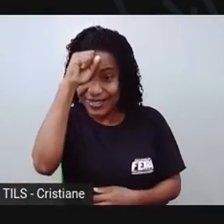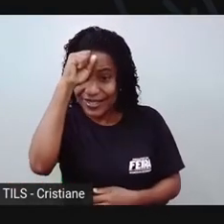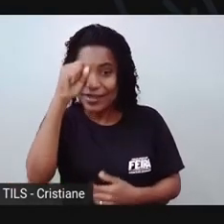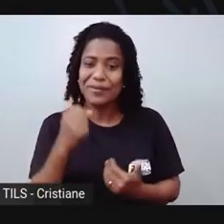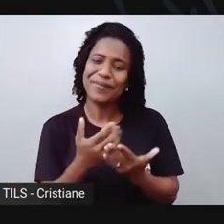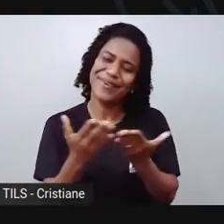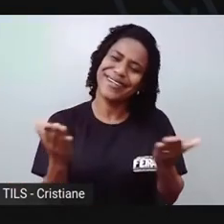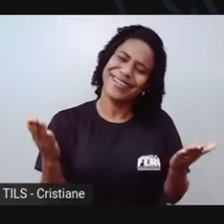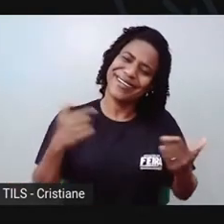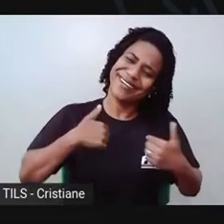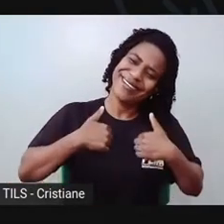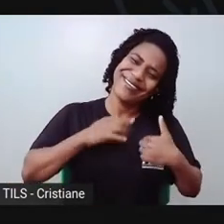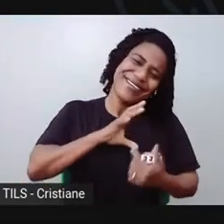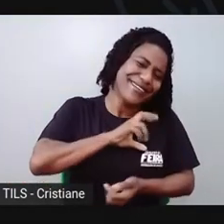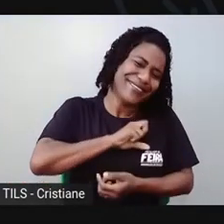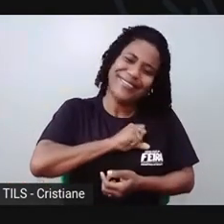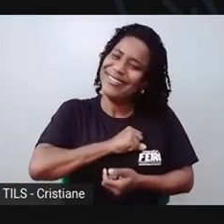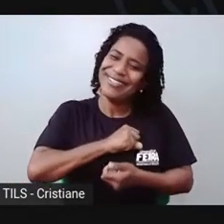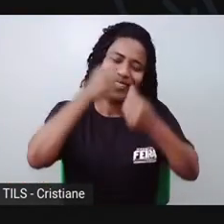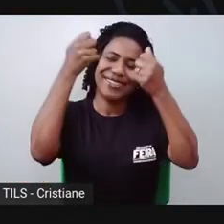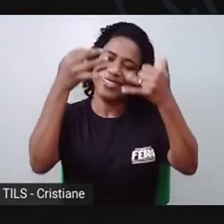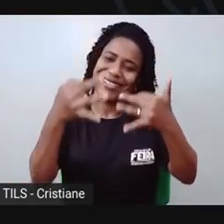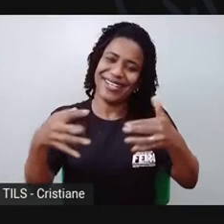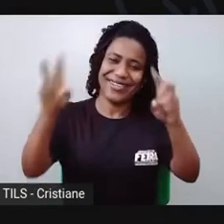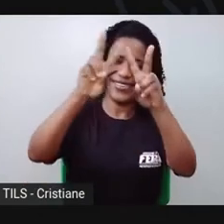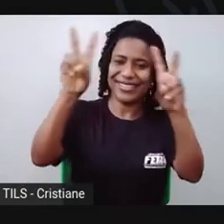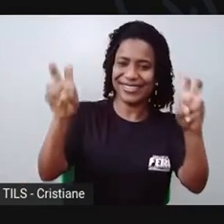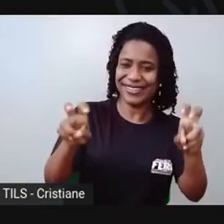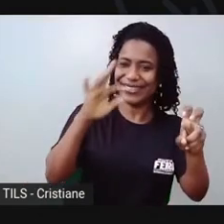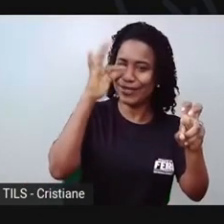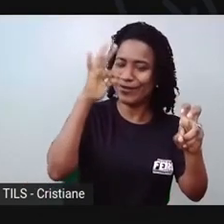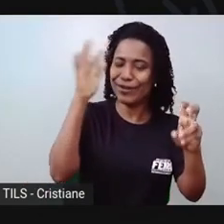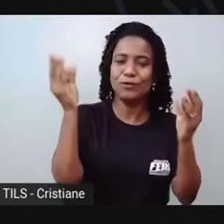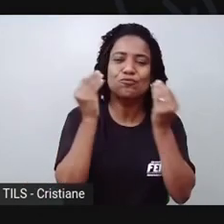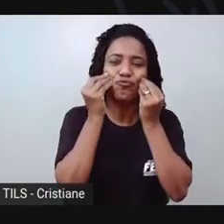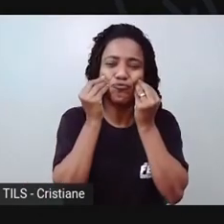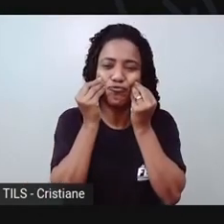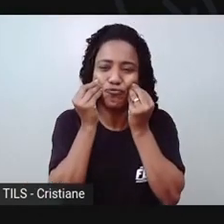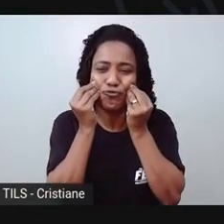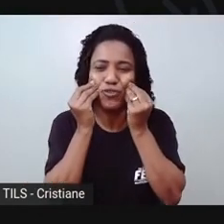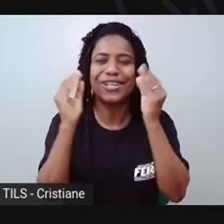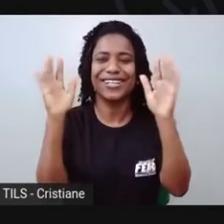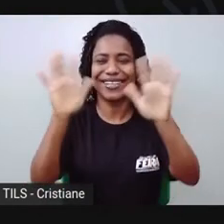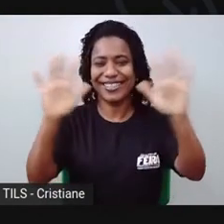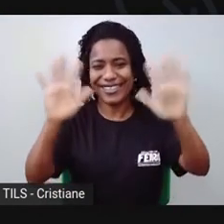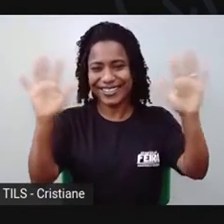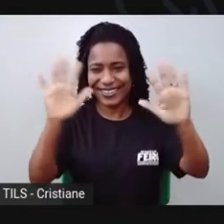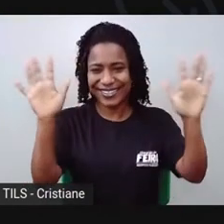adorou falar sobre esse assunto! Um beijo e até a próxima!